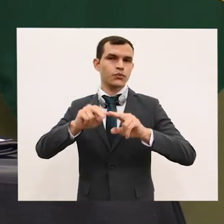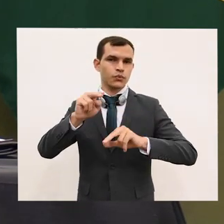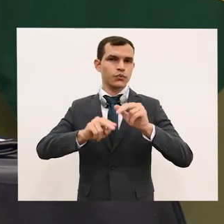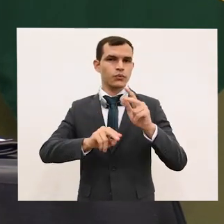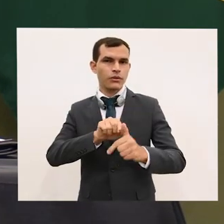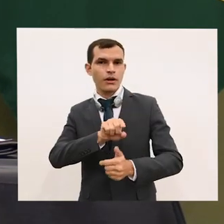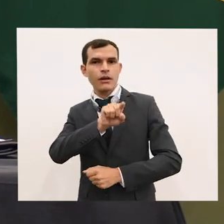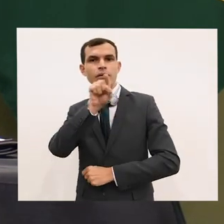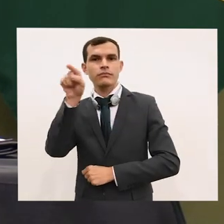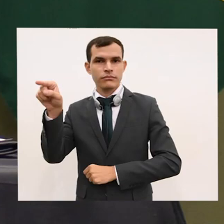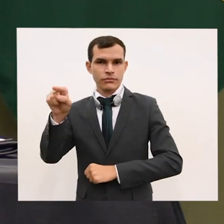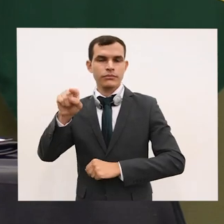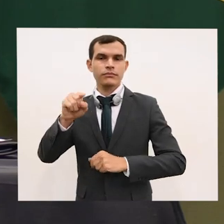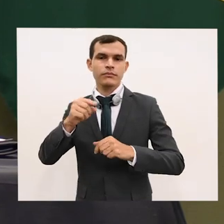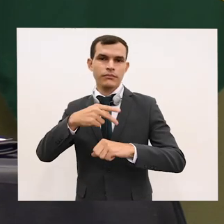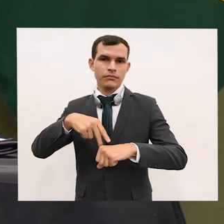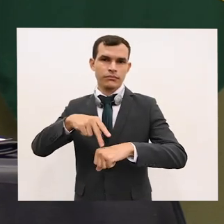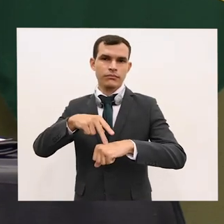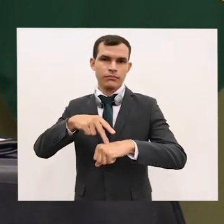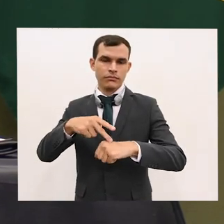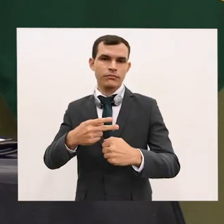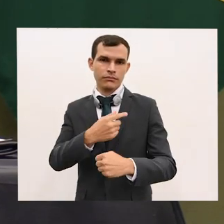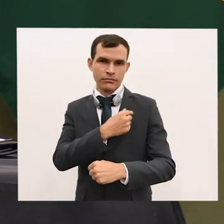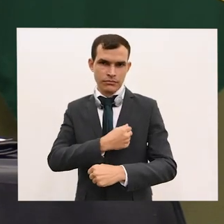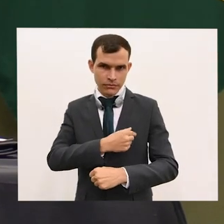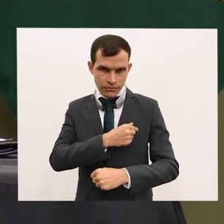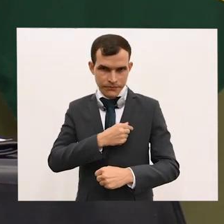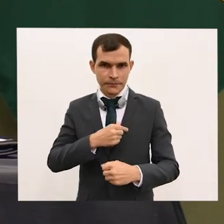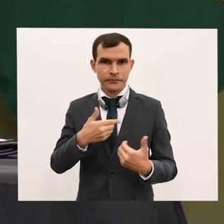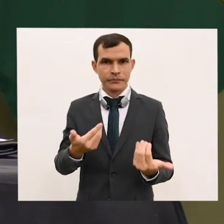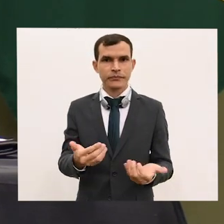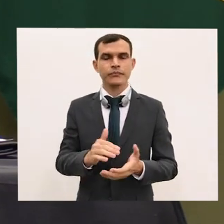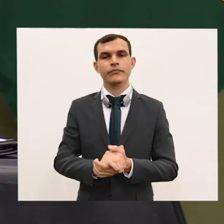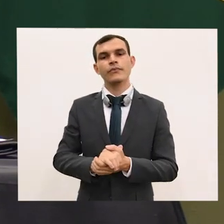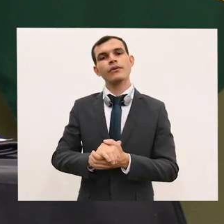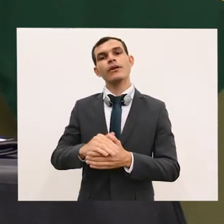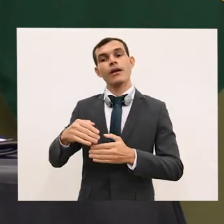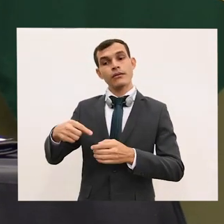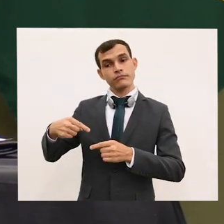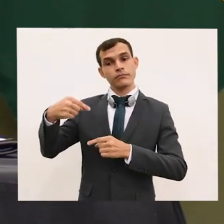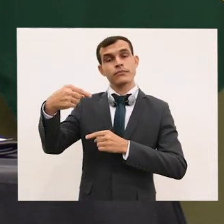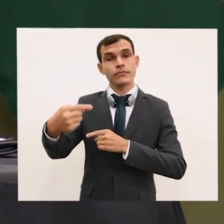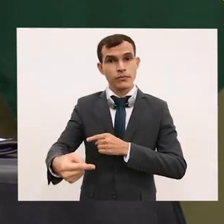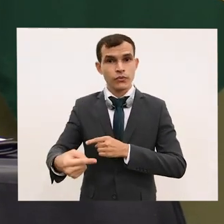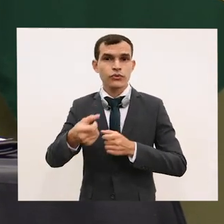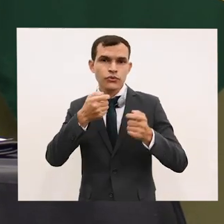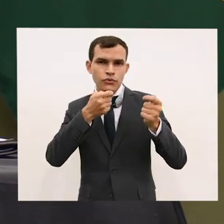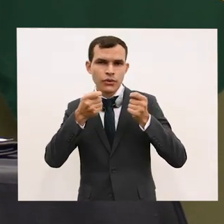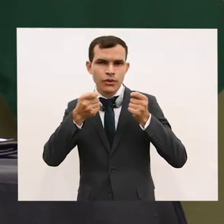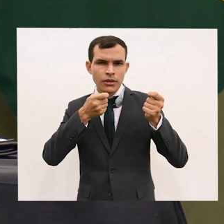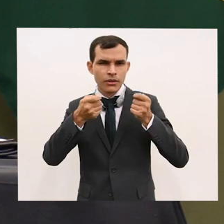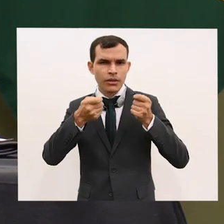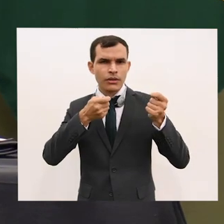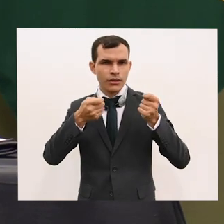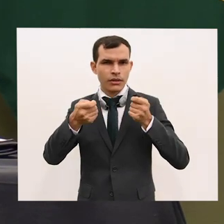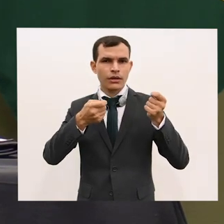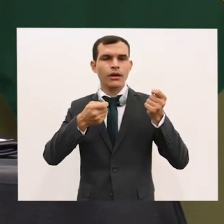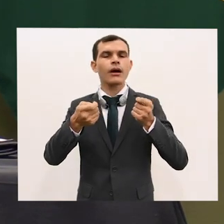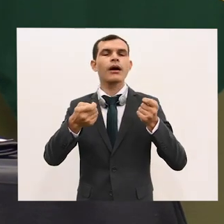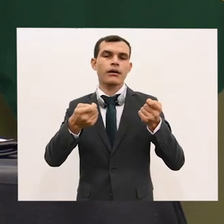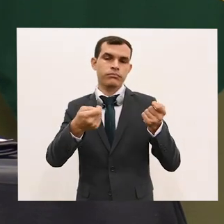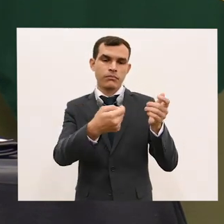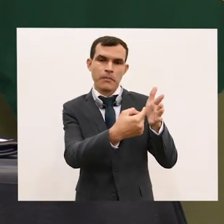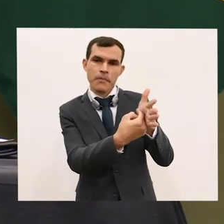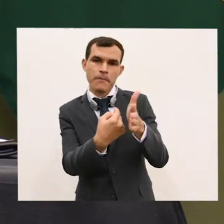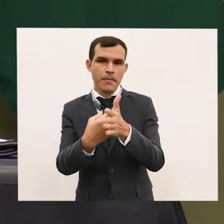as autoridades responderão algumas perguntas dos jornalistas que nos brindam com sua presença nesse auditório.